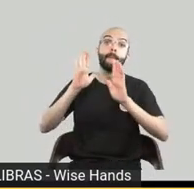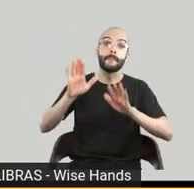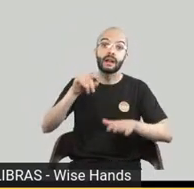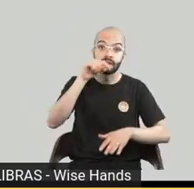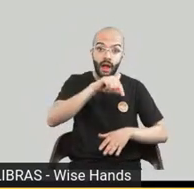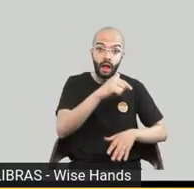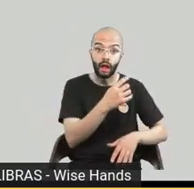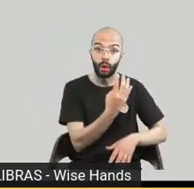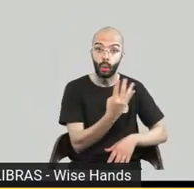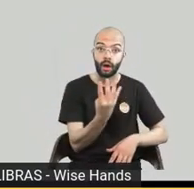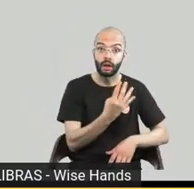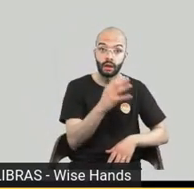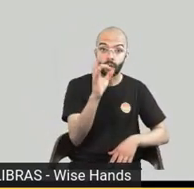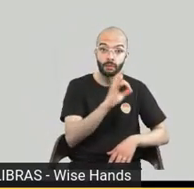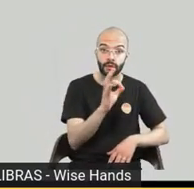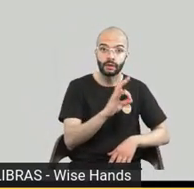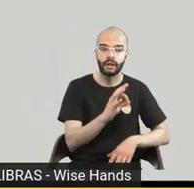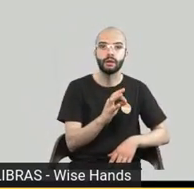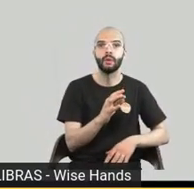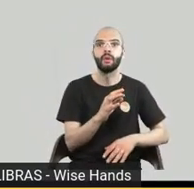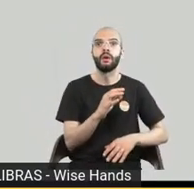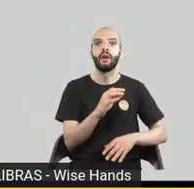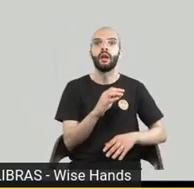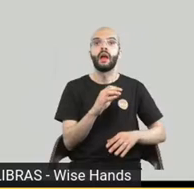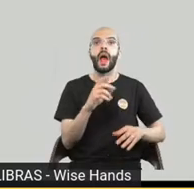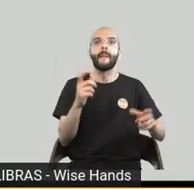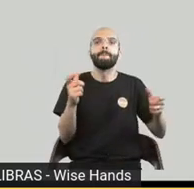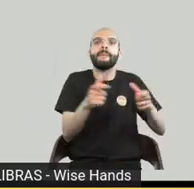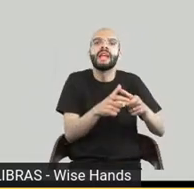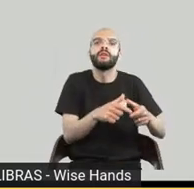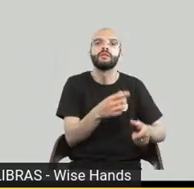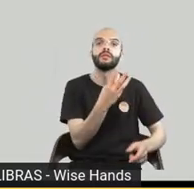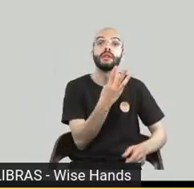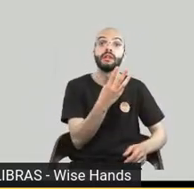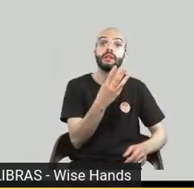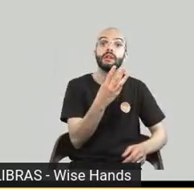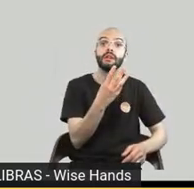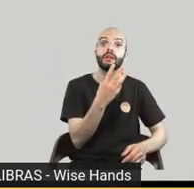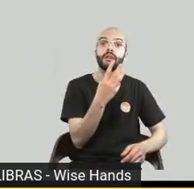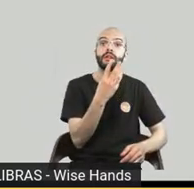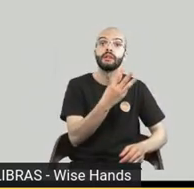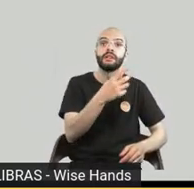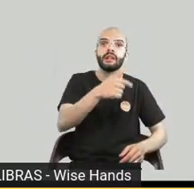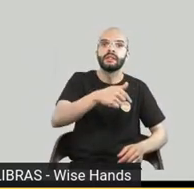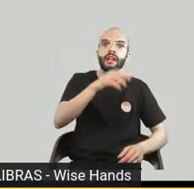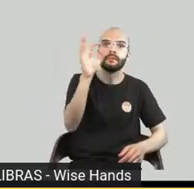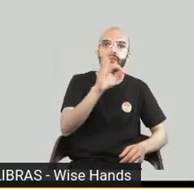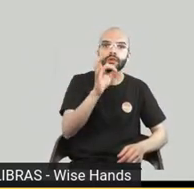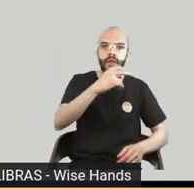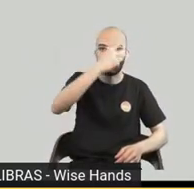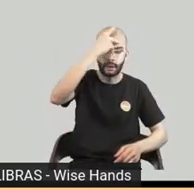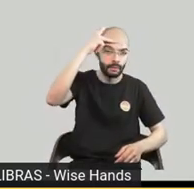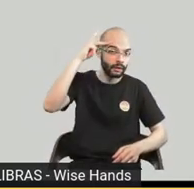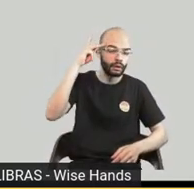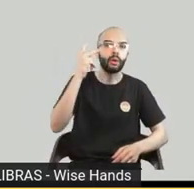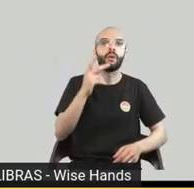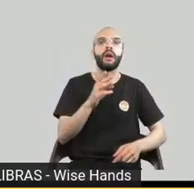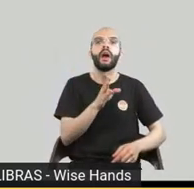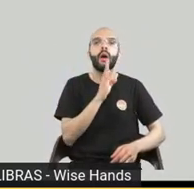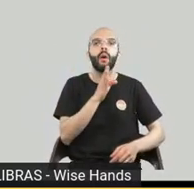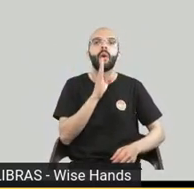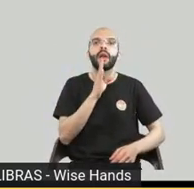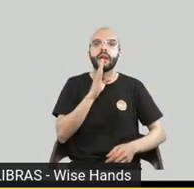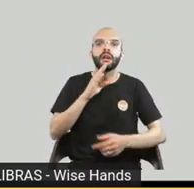três e 20% ou seja um de cada cinco ouviram já ouviram algum audiobook quem já leu